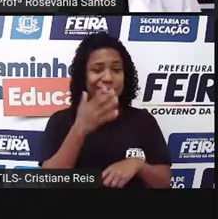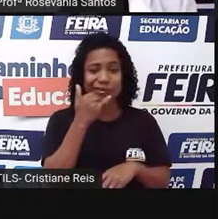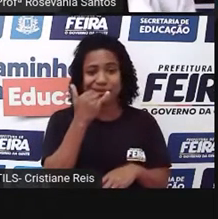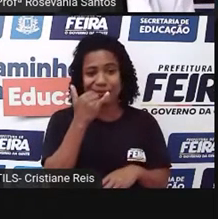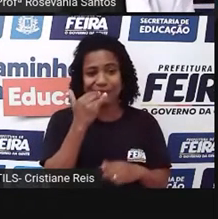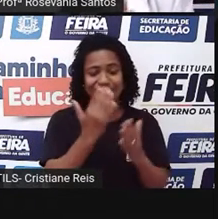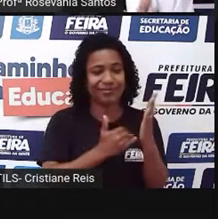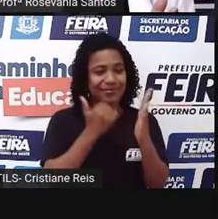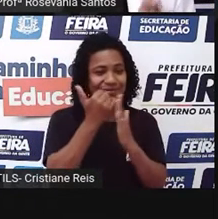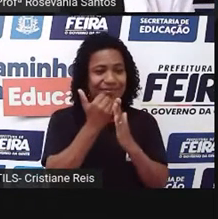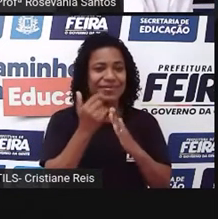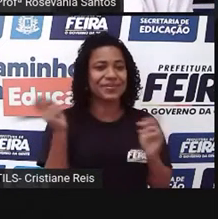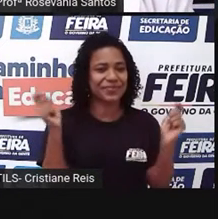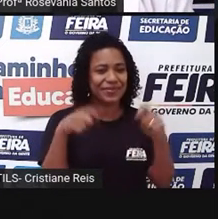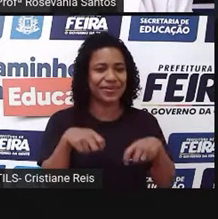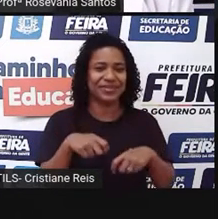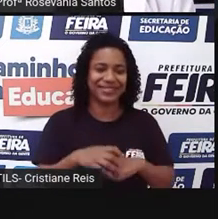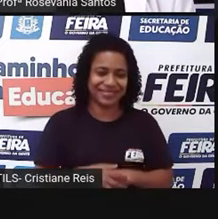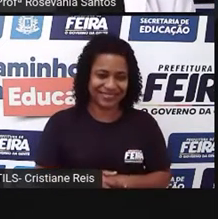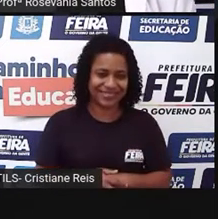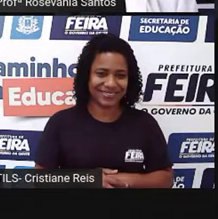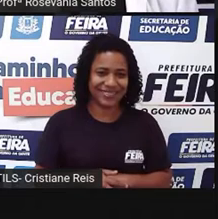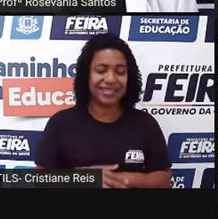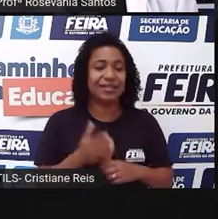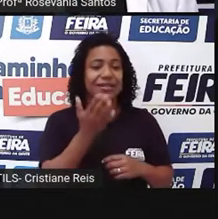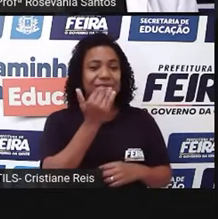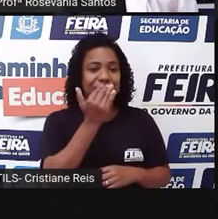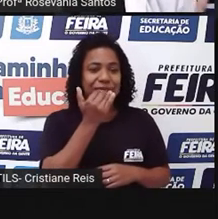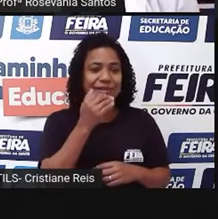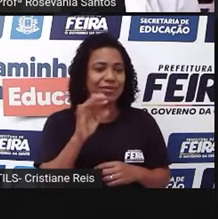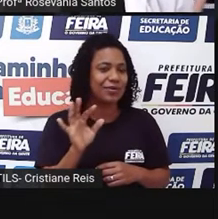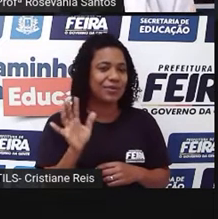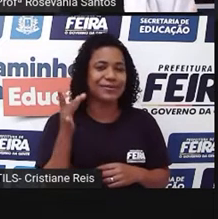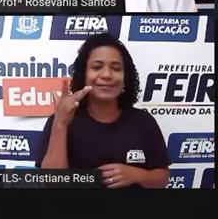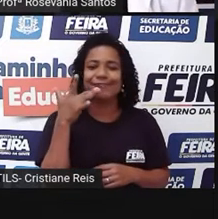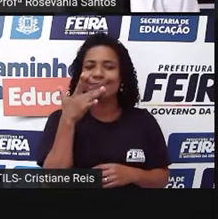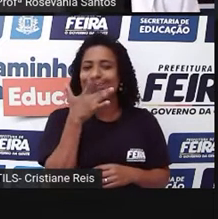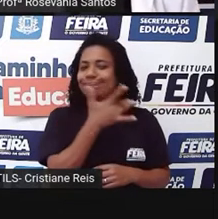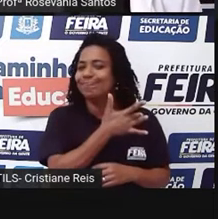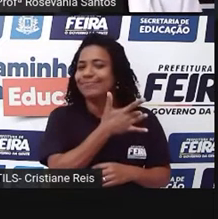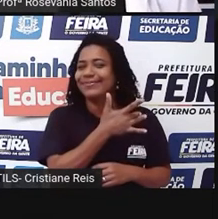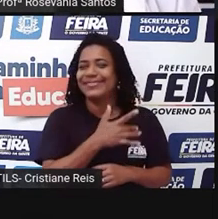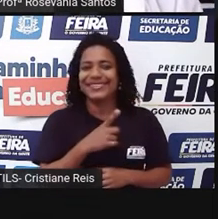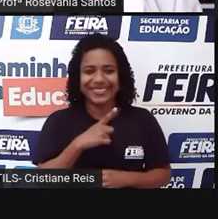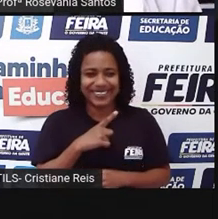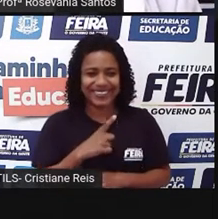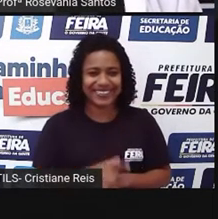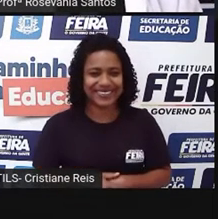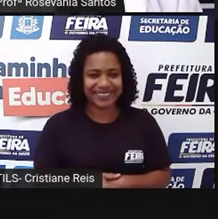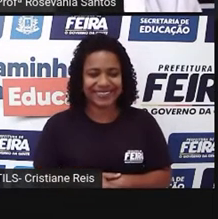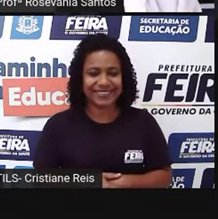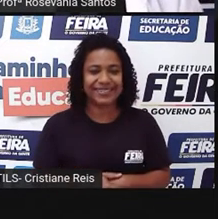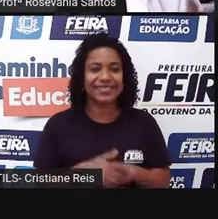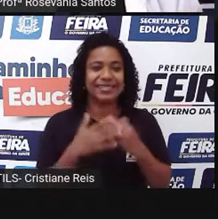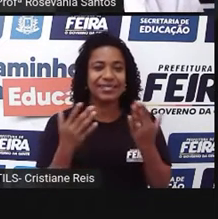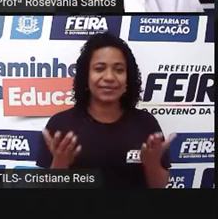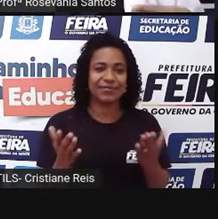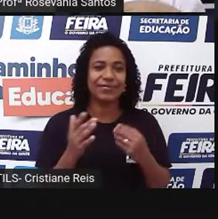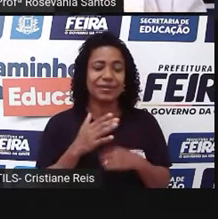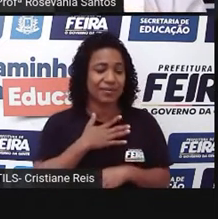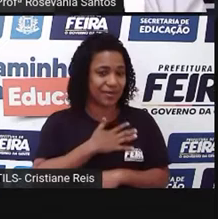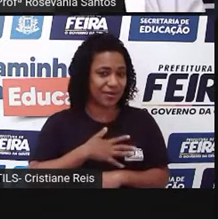muito tradicionais daqui da nossa região, e todas elas são uma delícia, né. Então, para quem